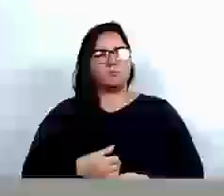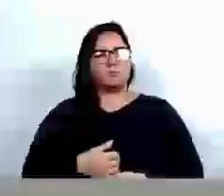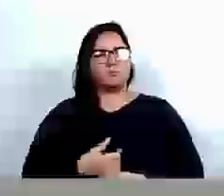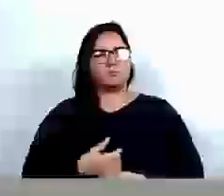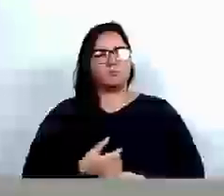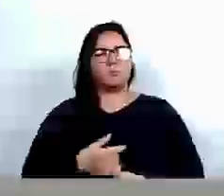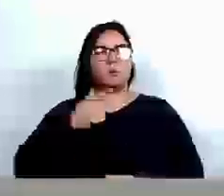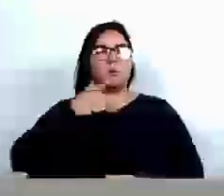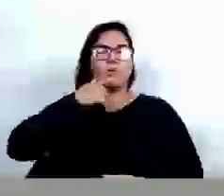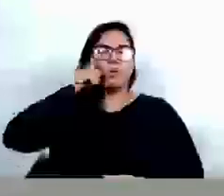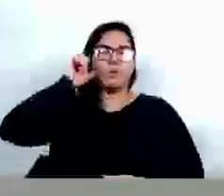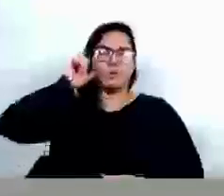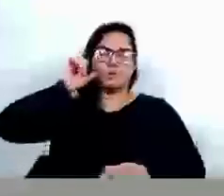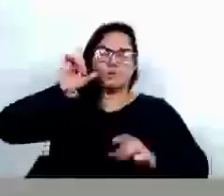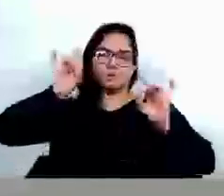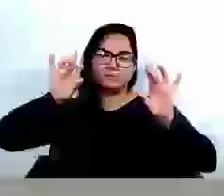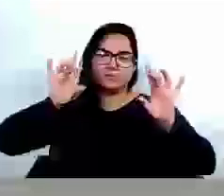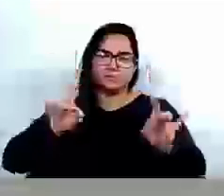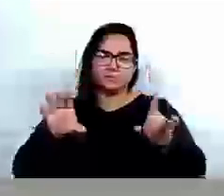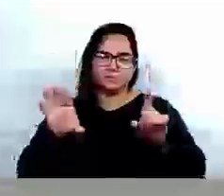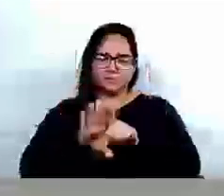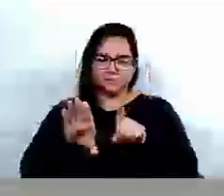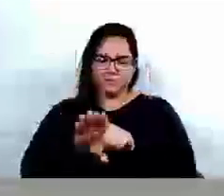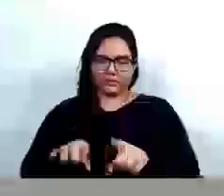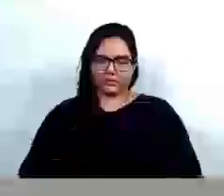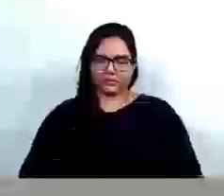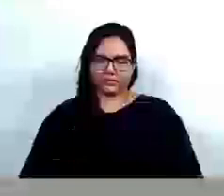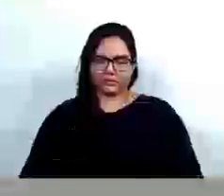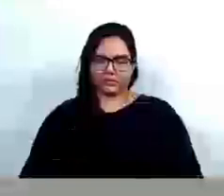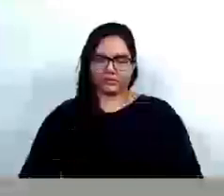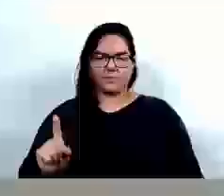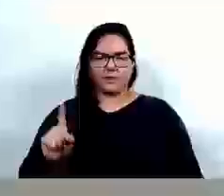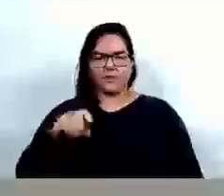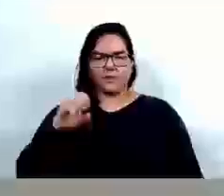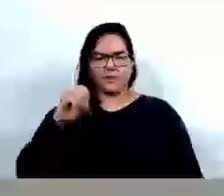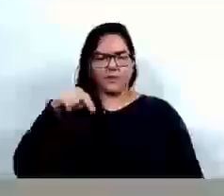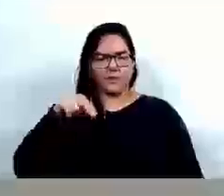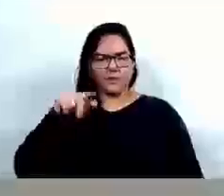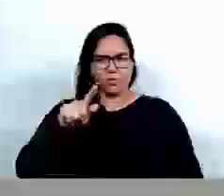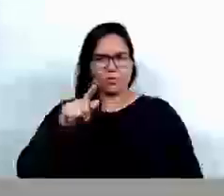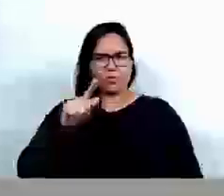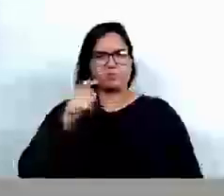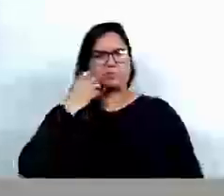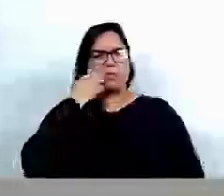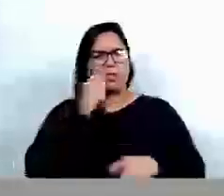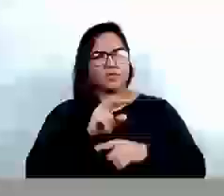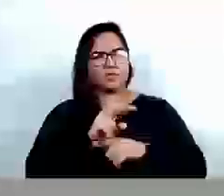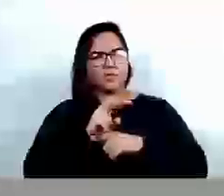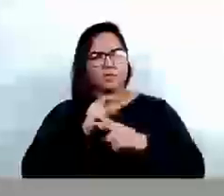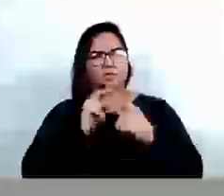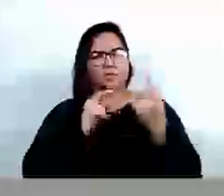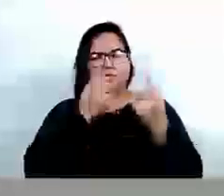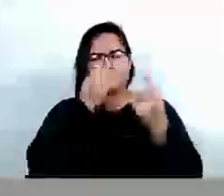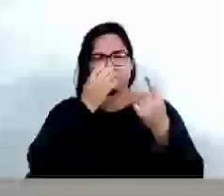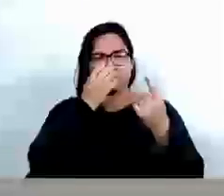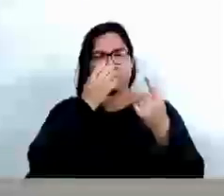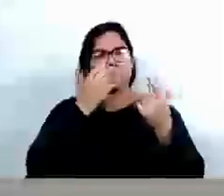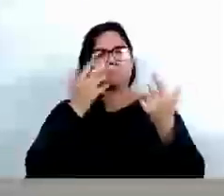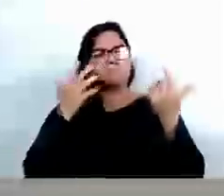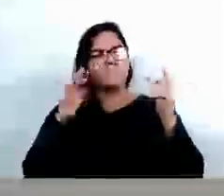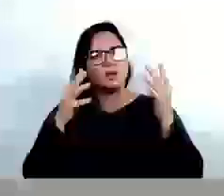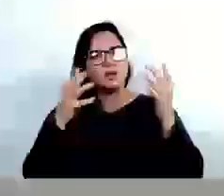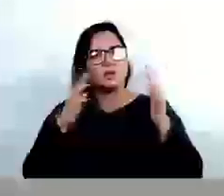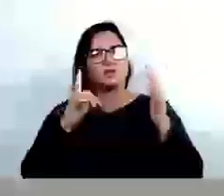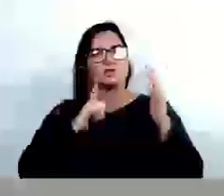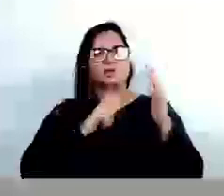especial, quero aqui, em nome da ONG, Adote um Focinho, do Executivo Municipal, parabenizar os